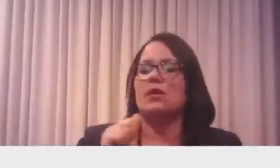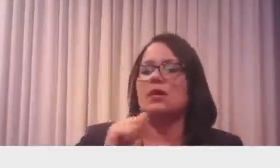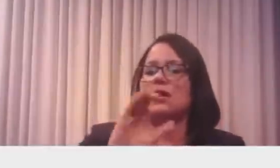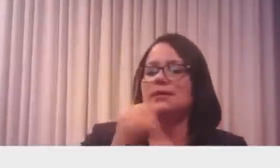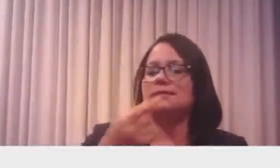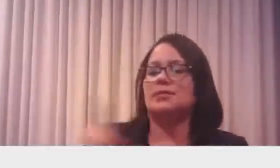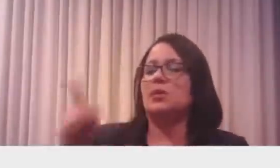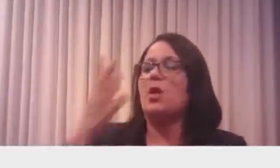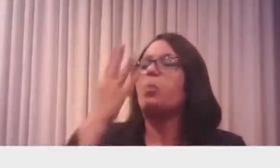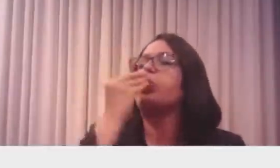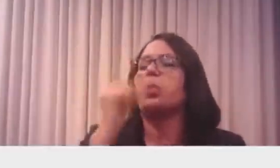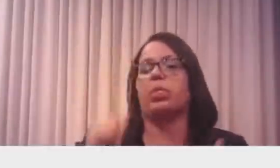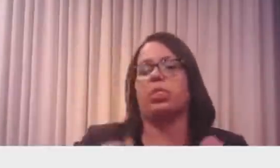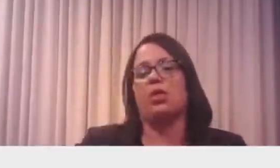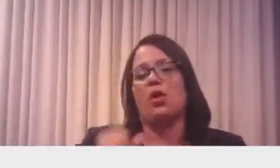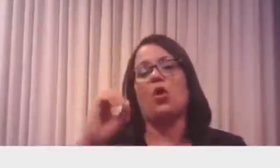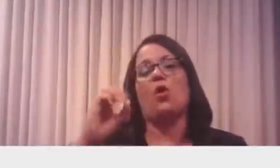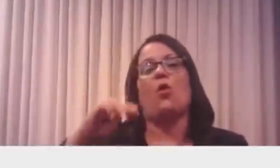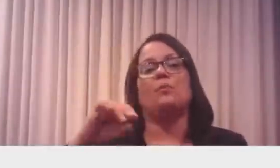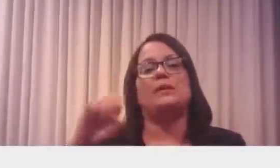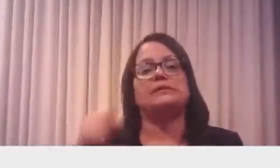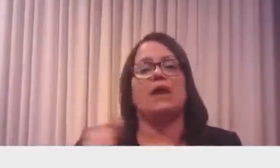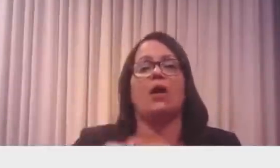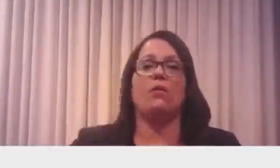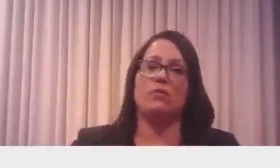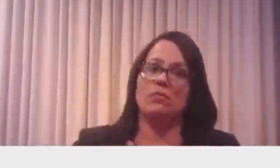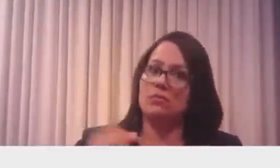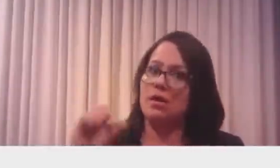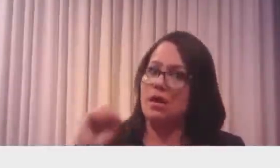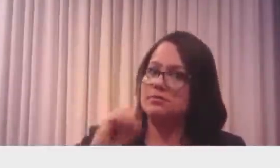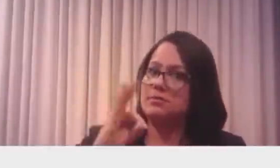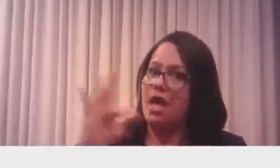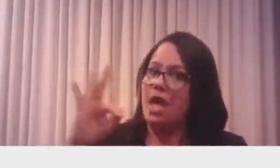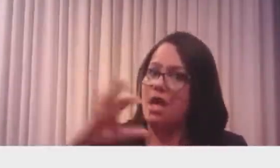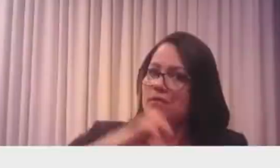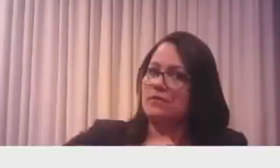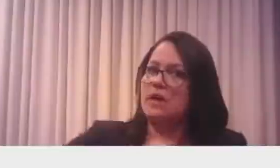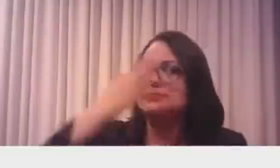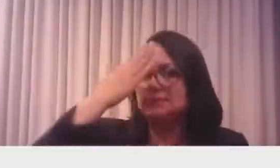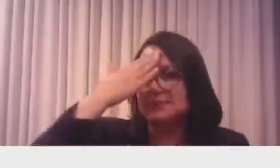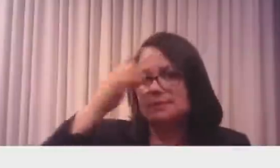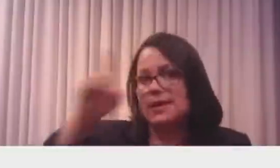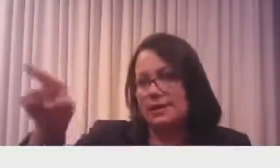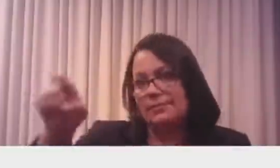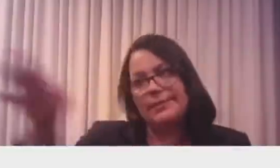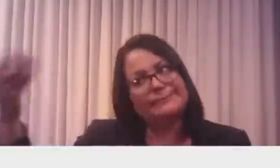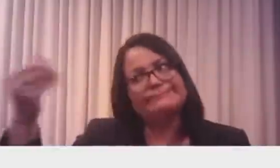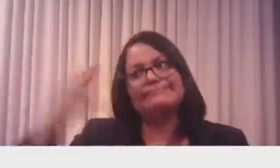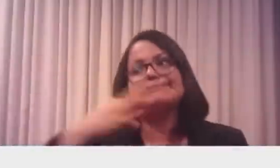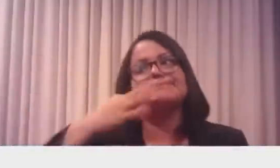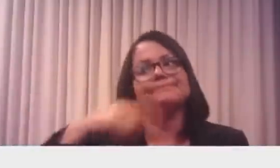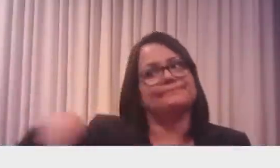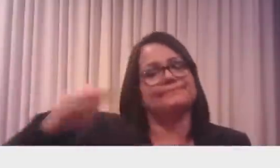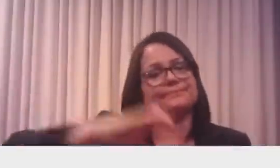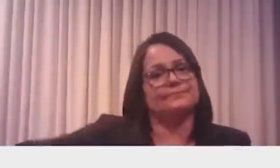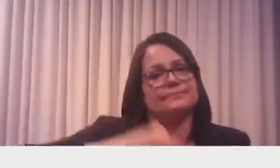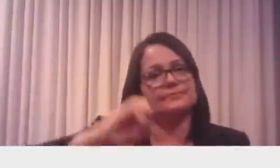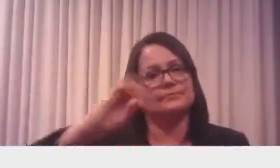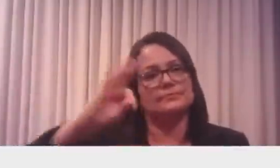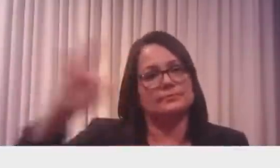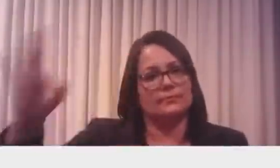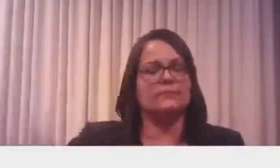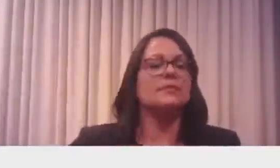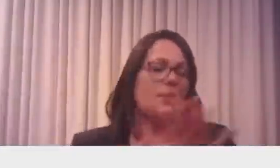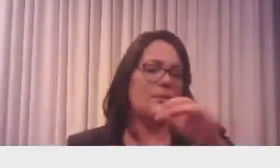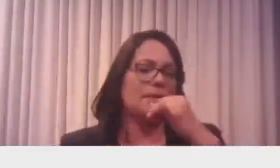omissão, junto ao Supremo e ao Tribunal Federal. Nós sabemos que o Supremo, o que os partidos fazem? É comum. Tem um decreto em meio das